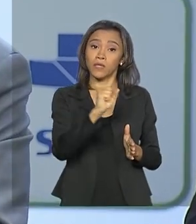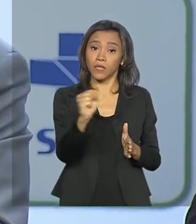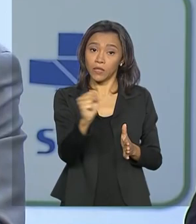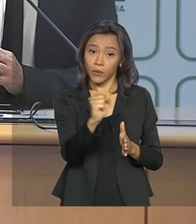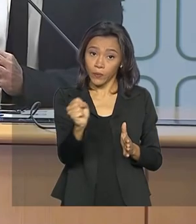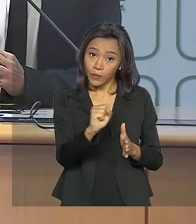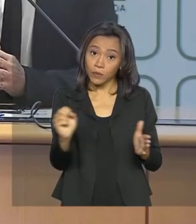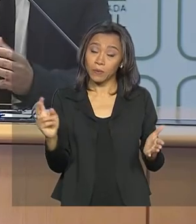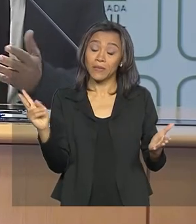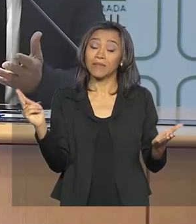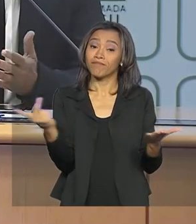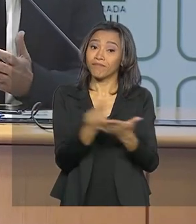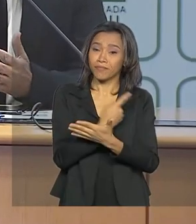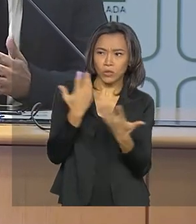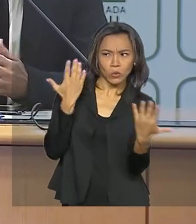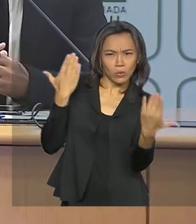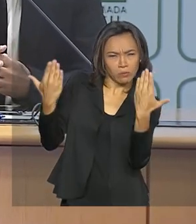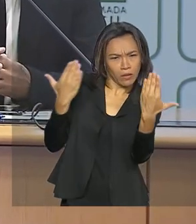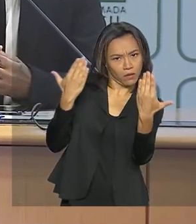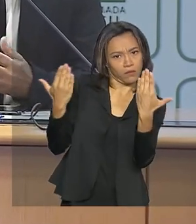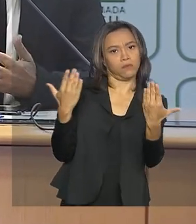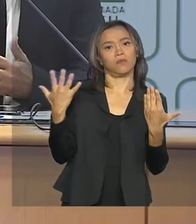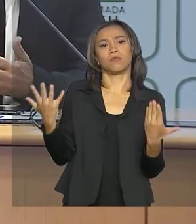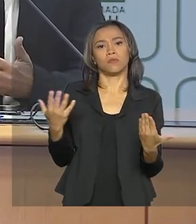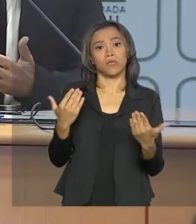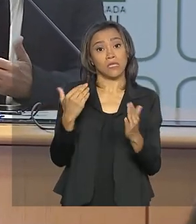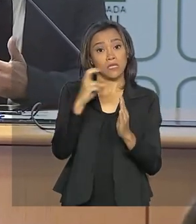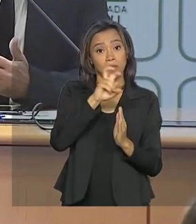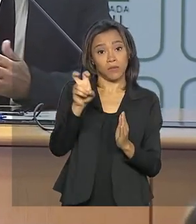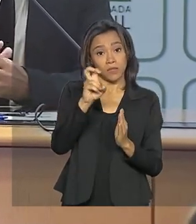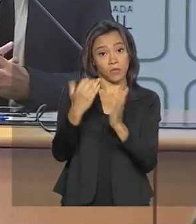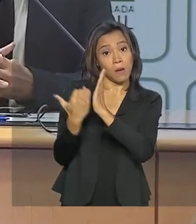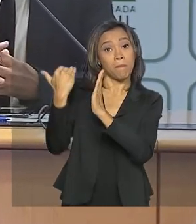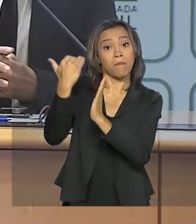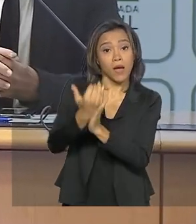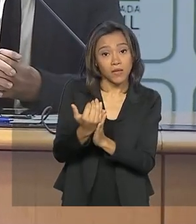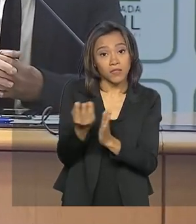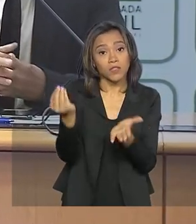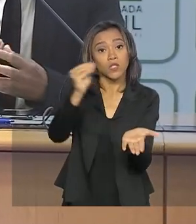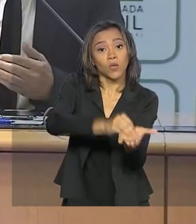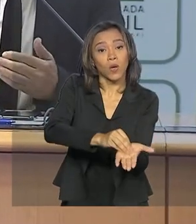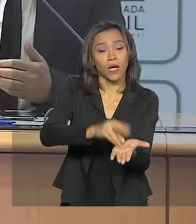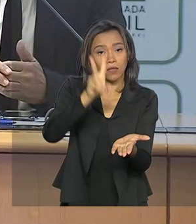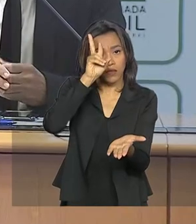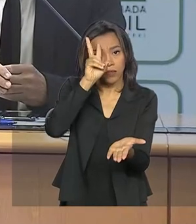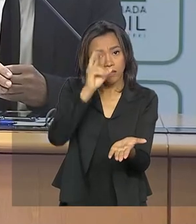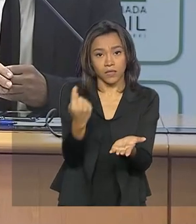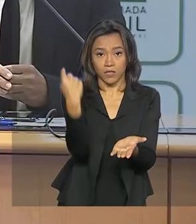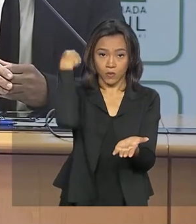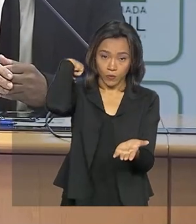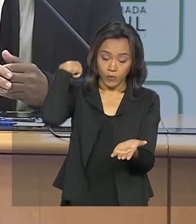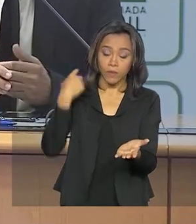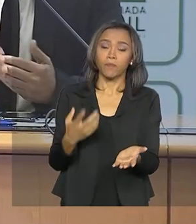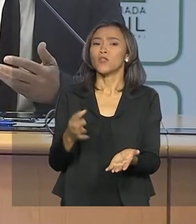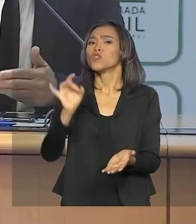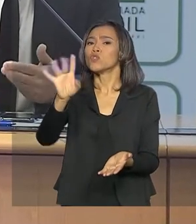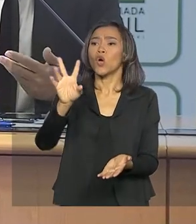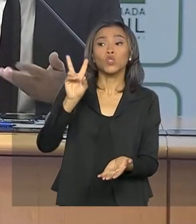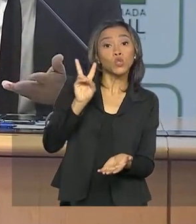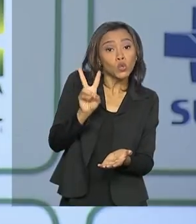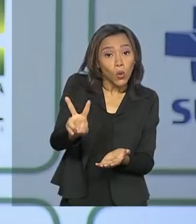coronavírus, 55 a mais que o registrado na segunda-feira. Até o momento, apenas dois casos foram